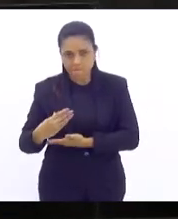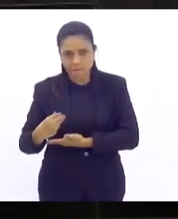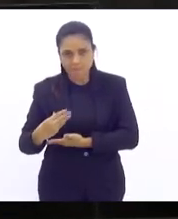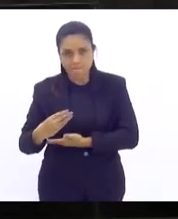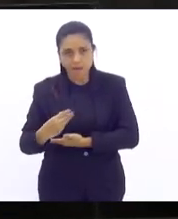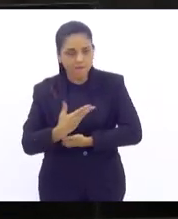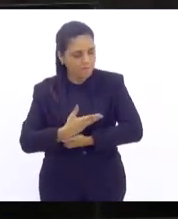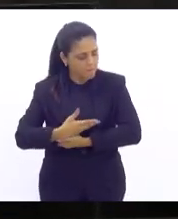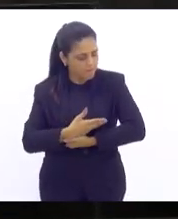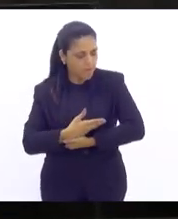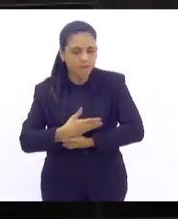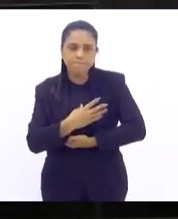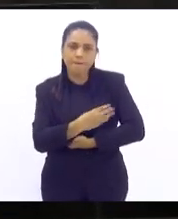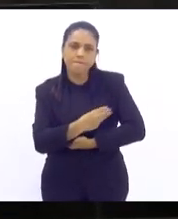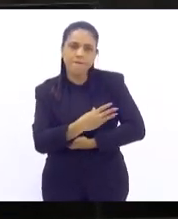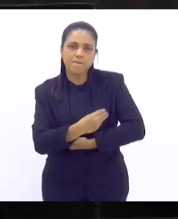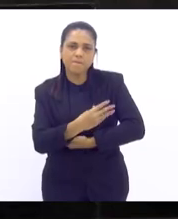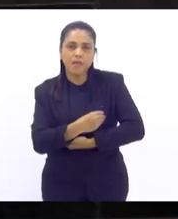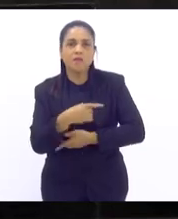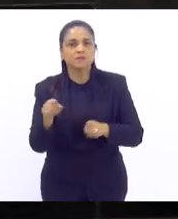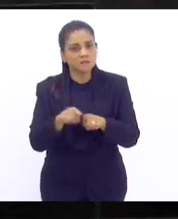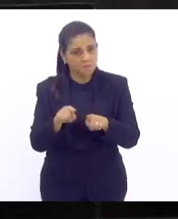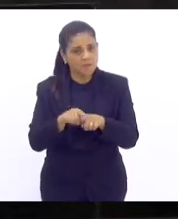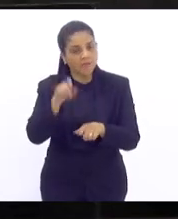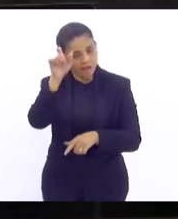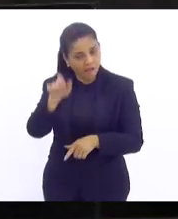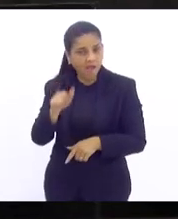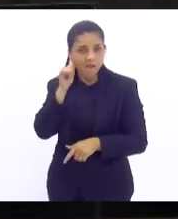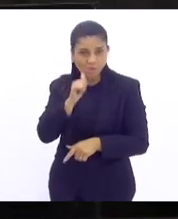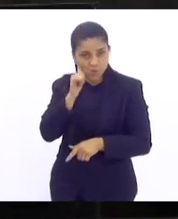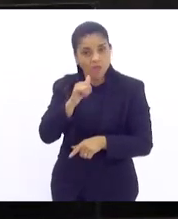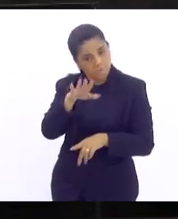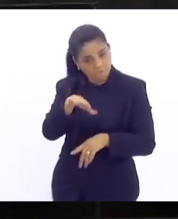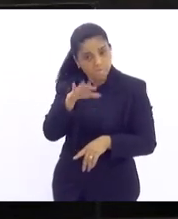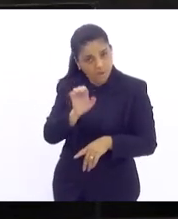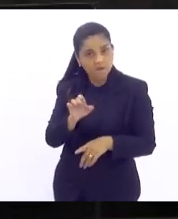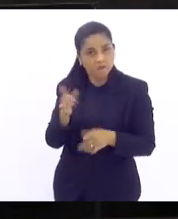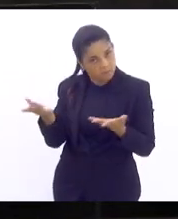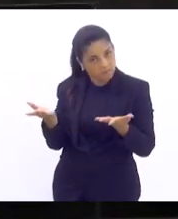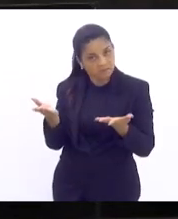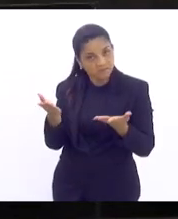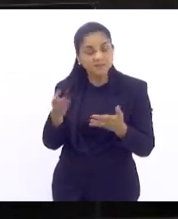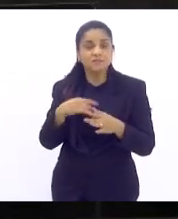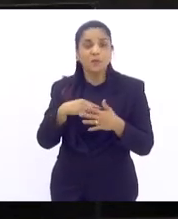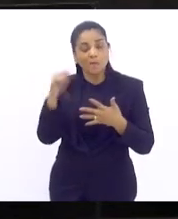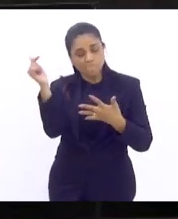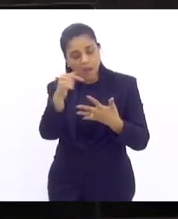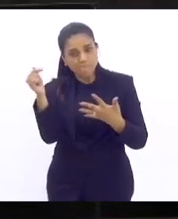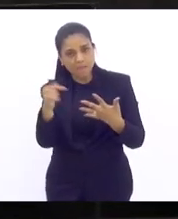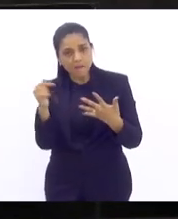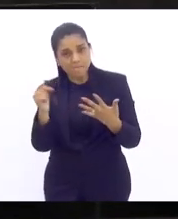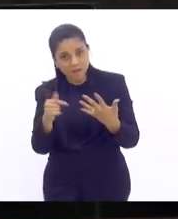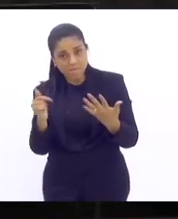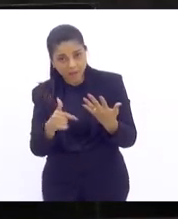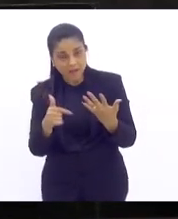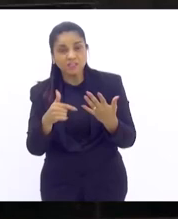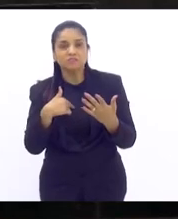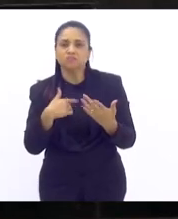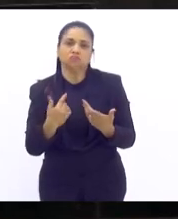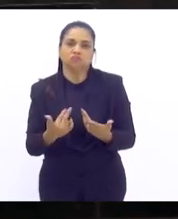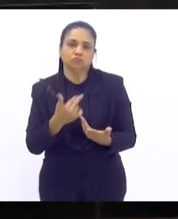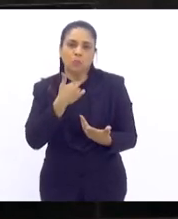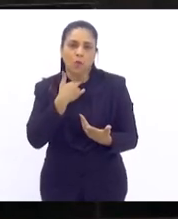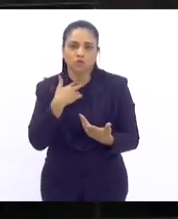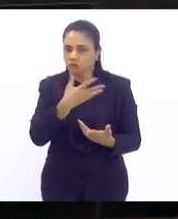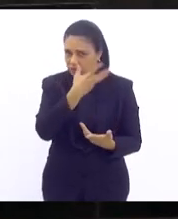a gente precisa falar da mulher parlamentar também mãe. Então, esses são elementos que não devem nos fugir. A gente,